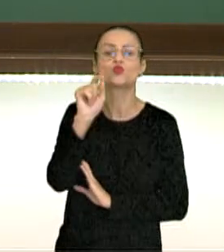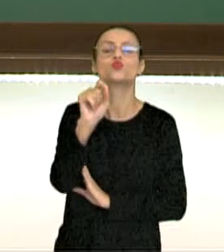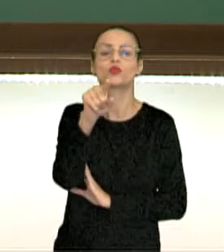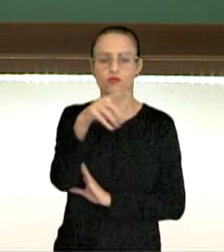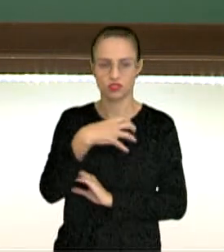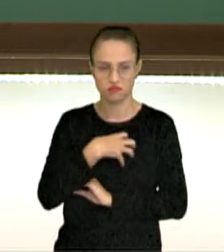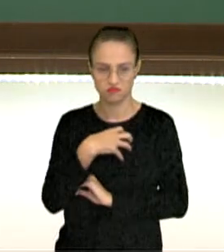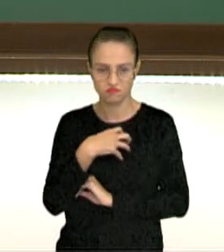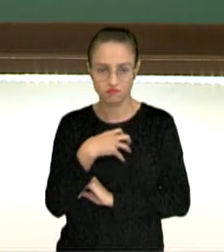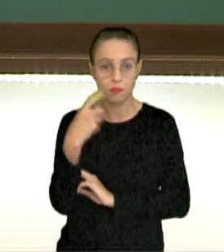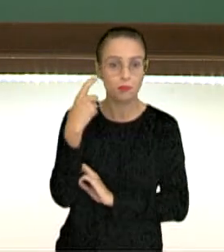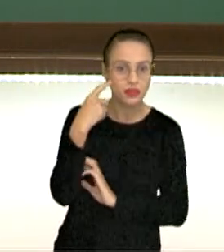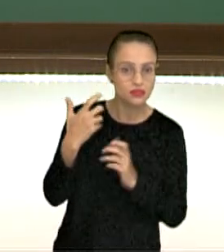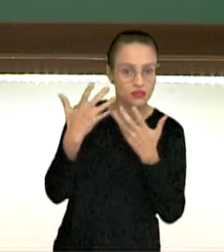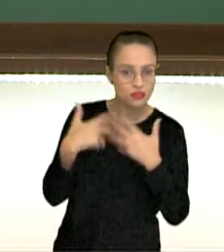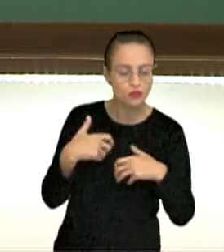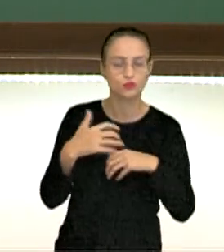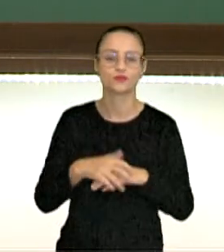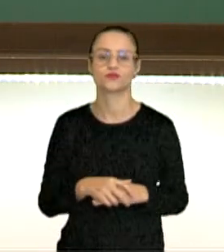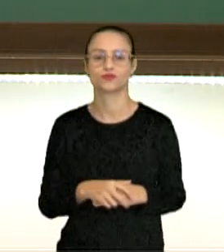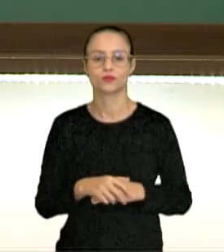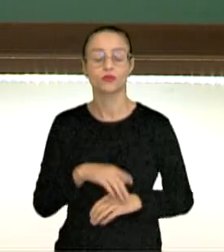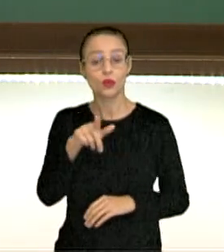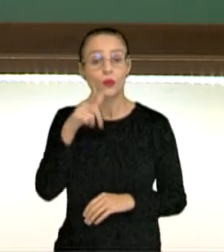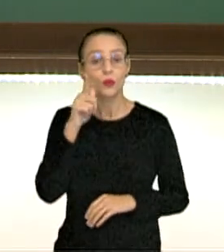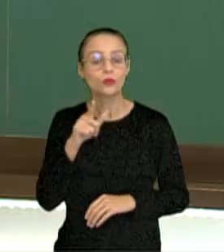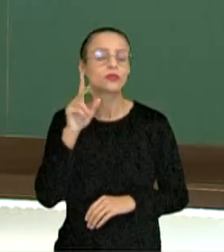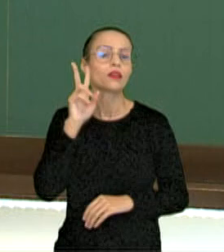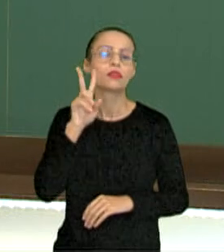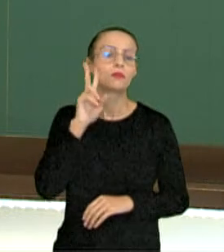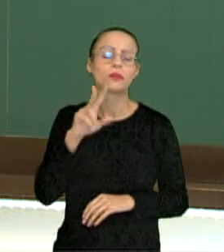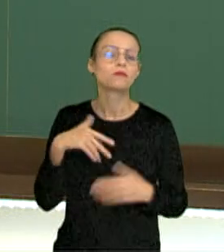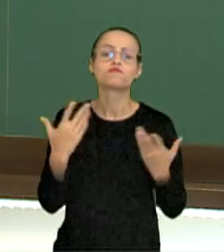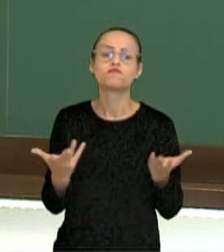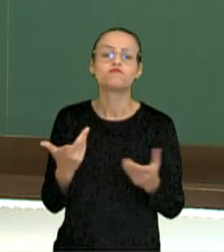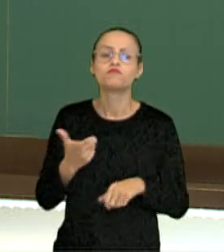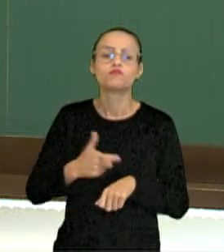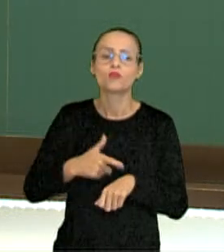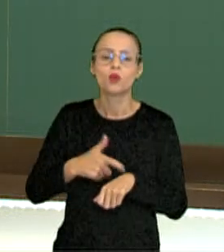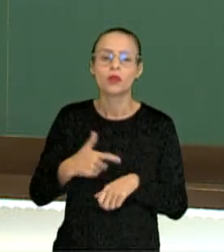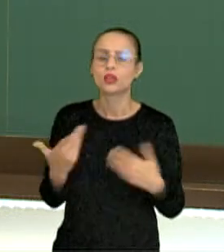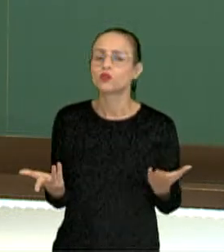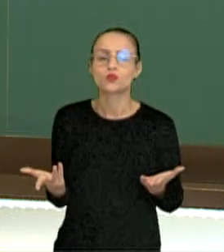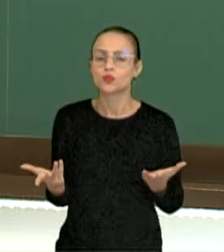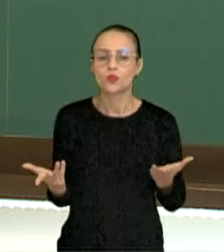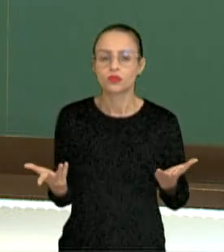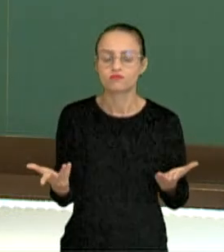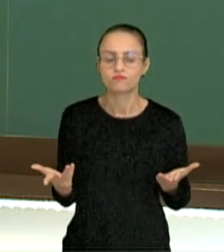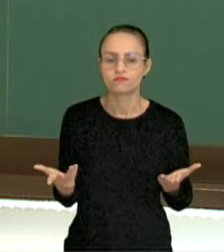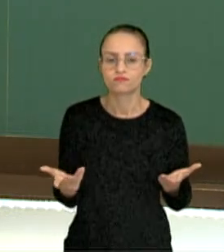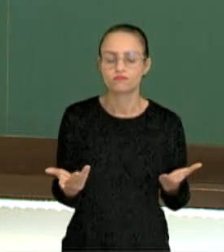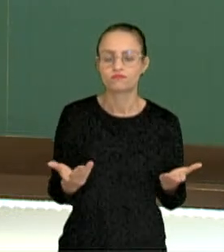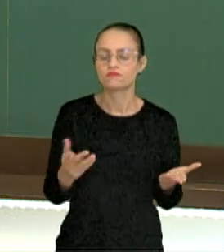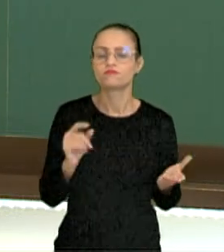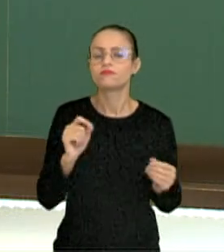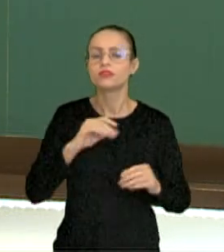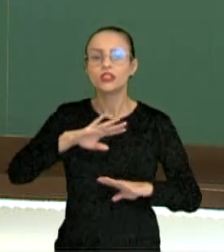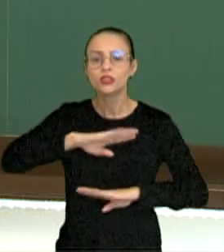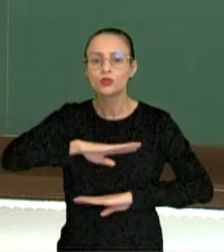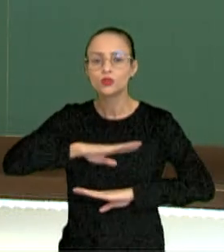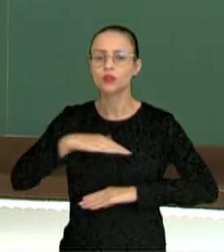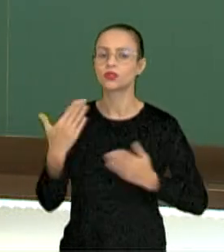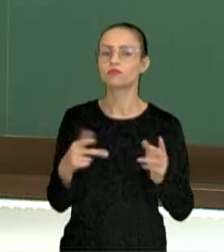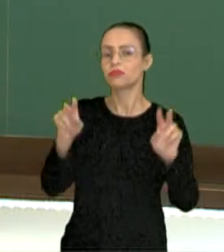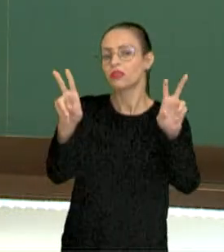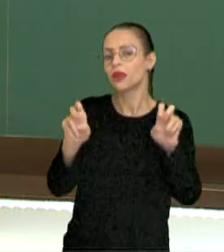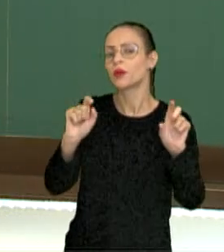estava pensando? Consegue lembrar a que momento foi esse? Sobre qual situação era? Sobre que